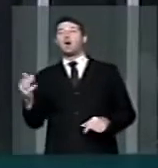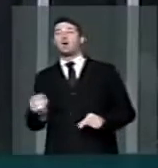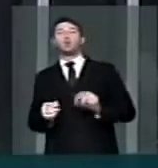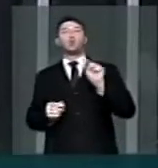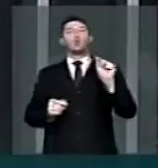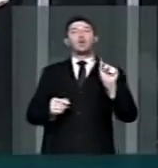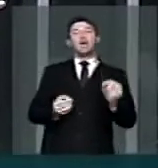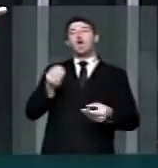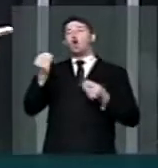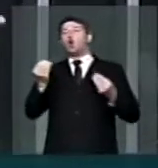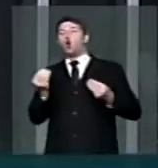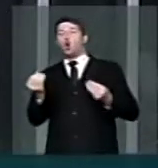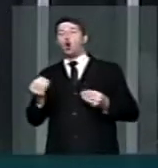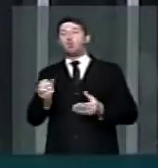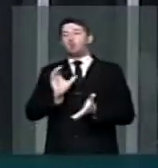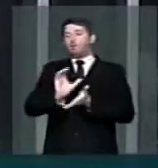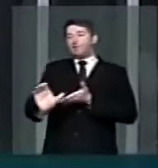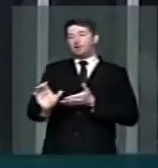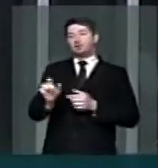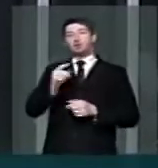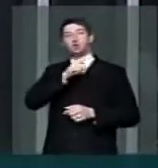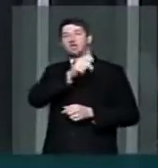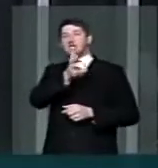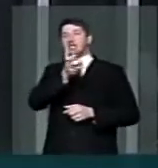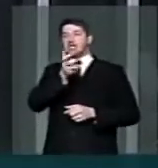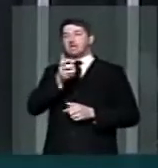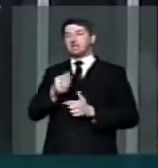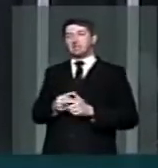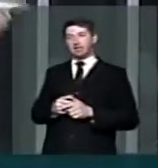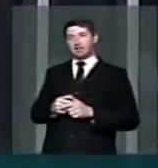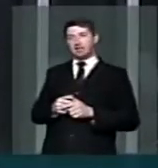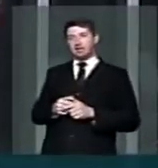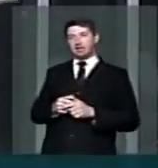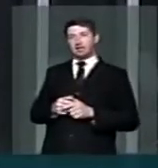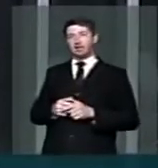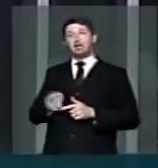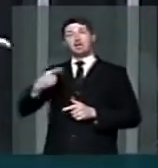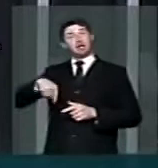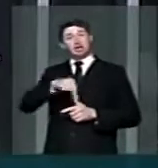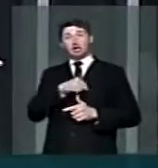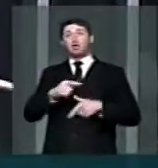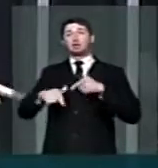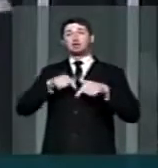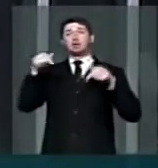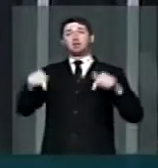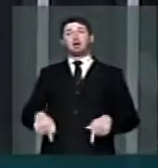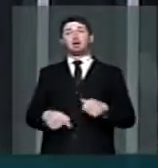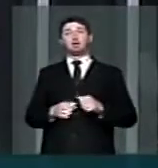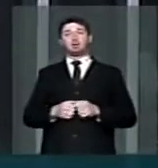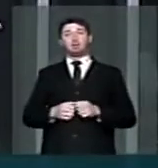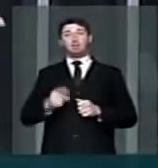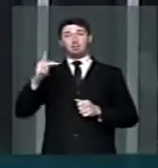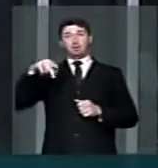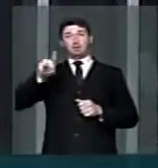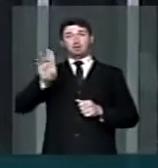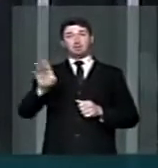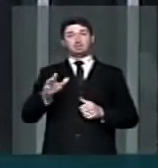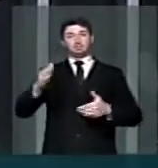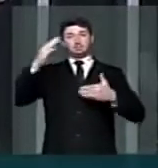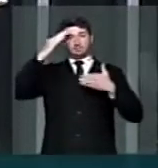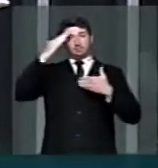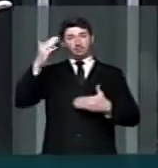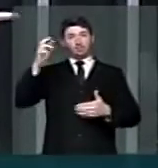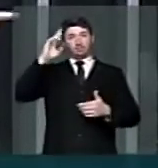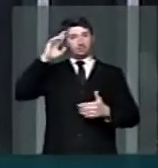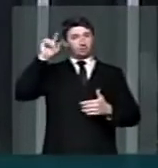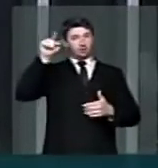e como recebe aquilo que é legítimo e justo das nossas emendas parlamentares. O PMDB agradece a